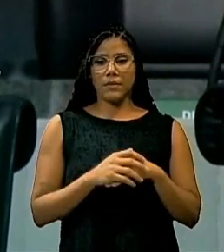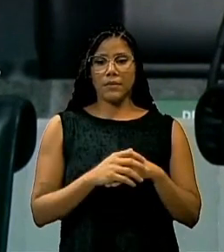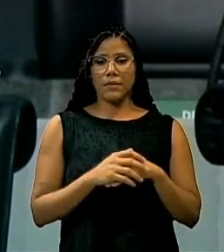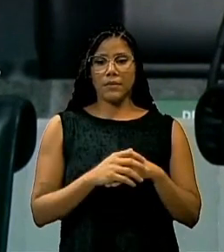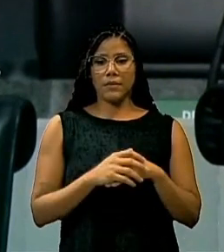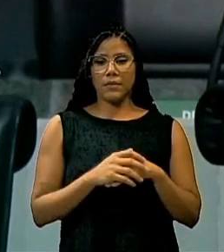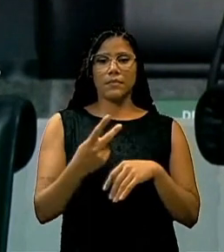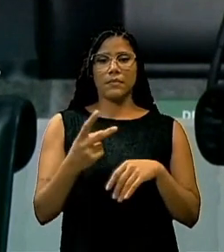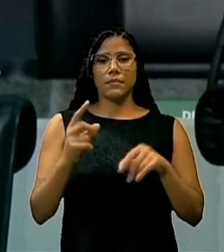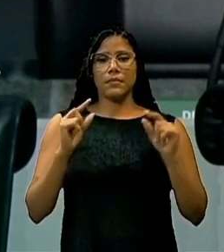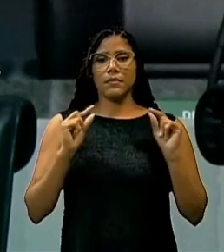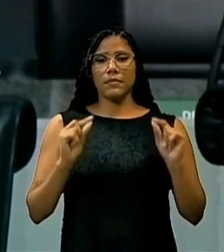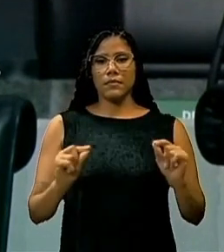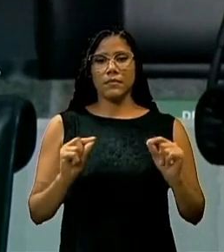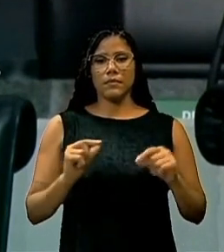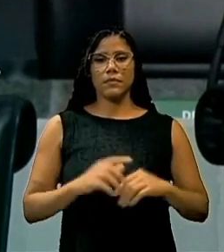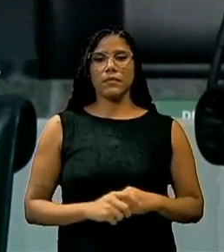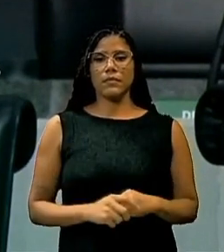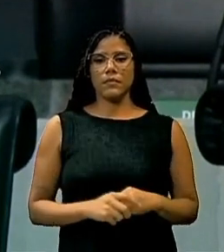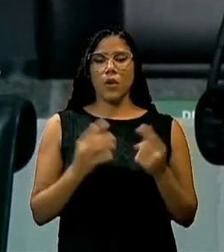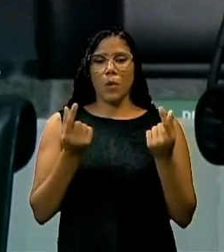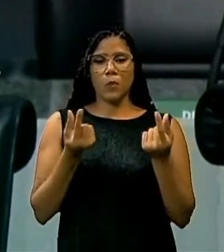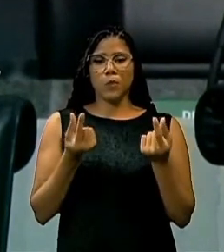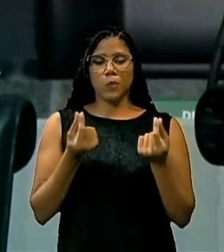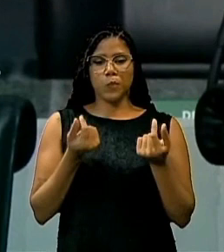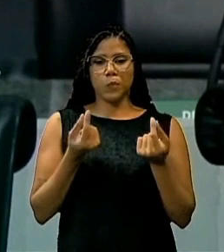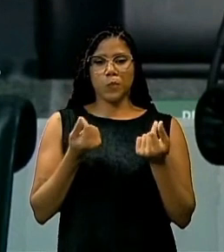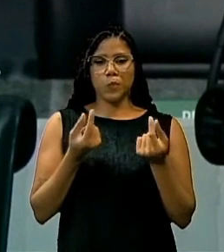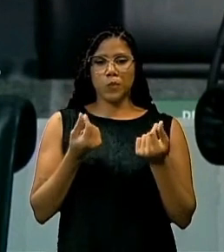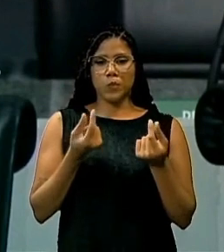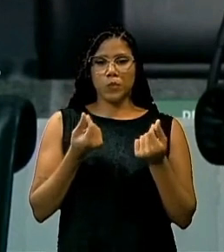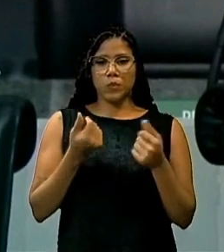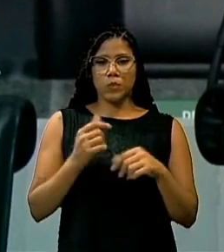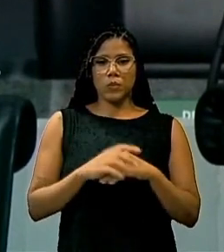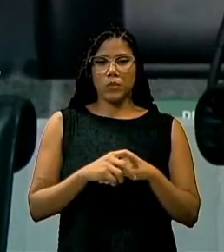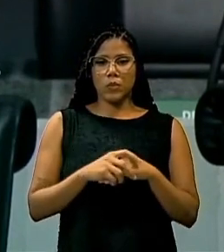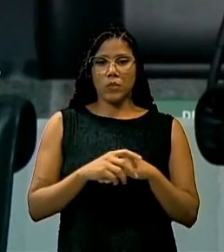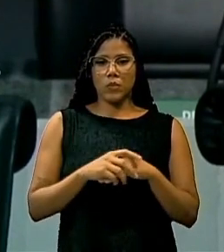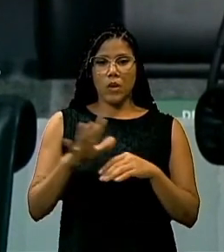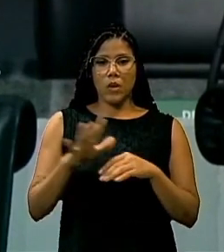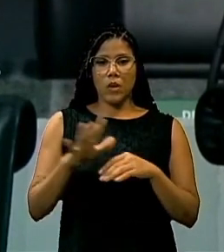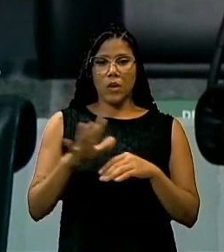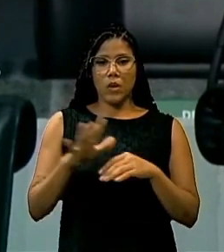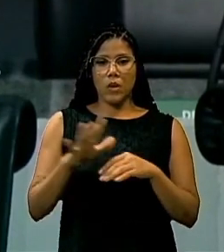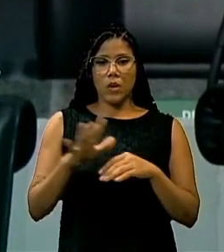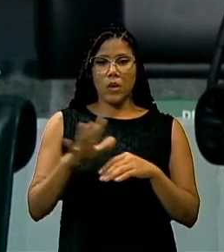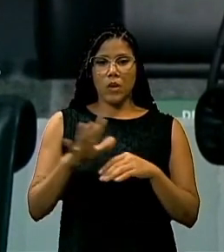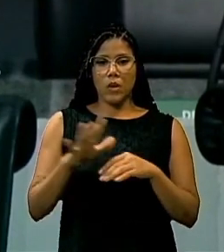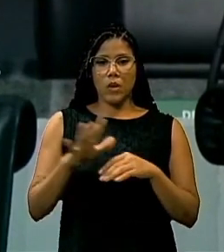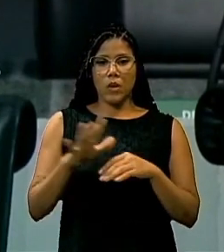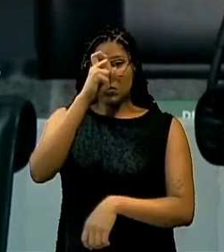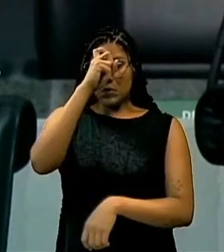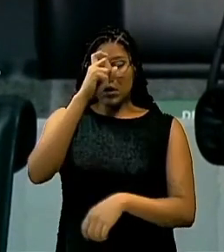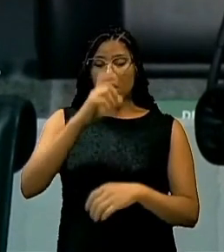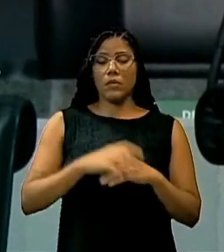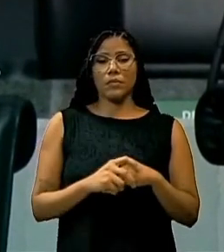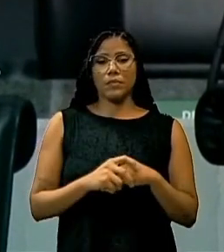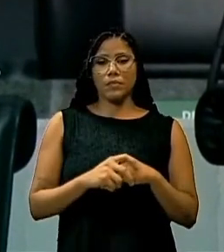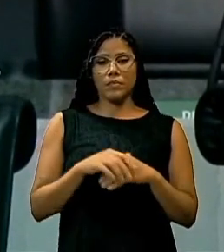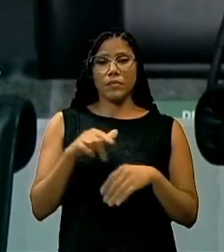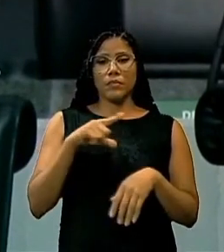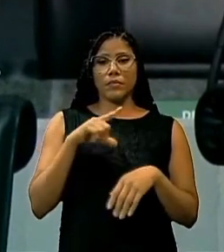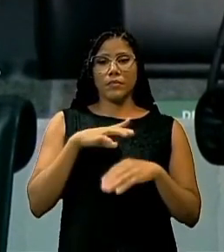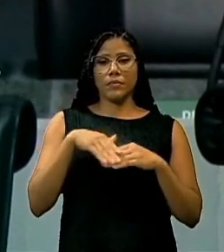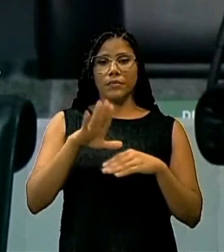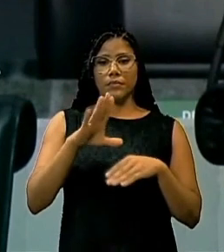que os recursos da construção, essa construção, deputado Antônio Henrique, tem